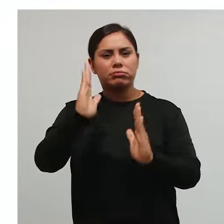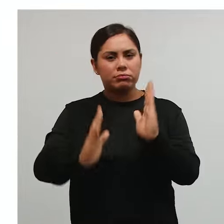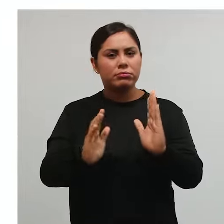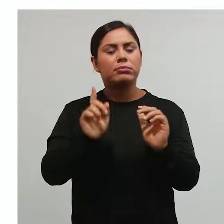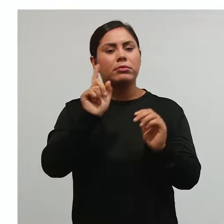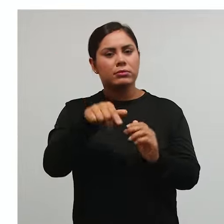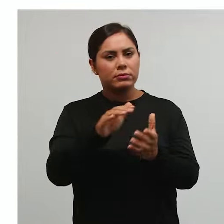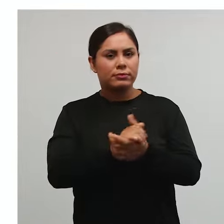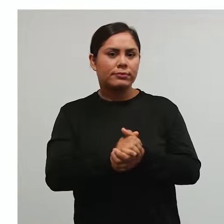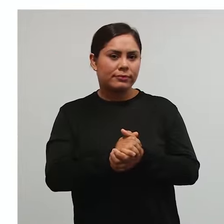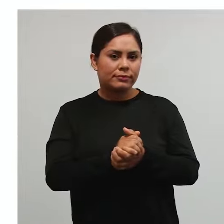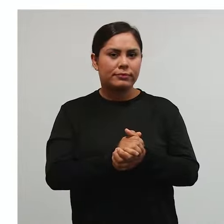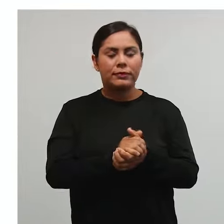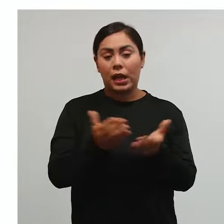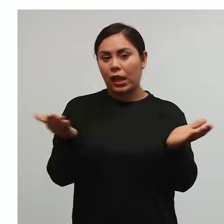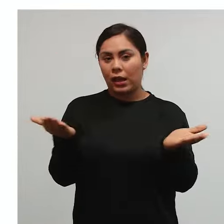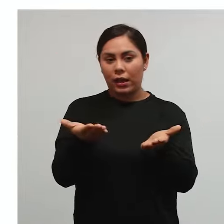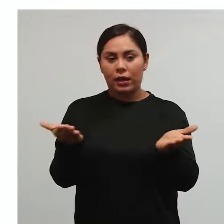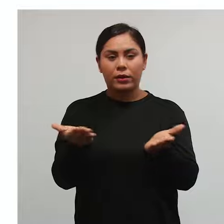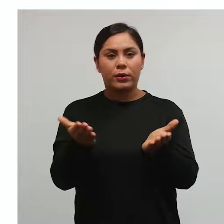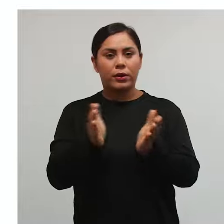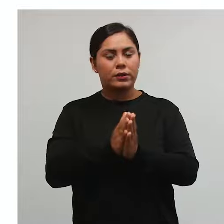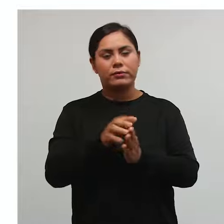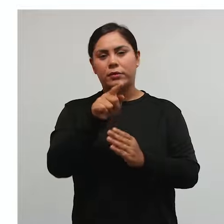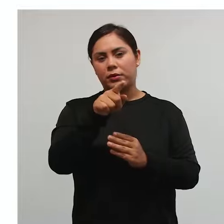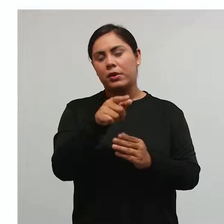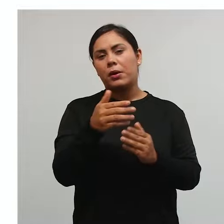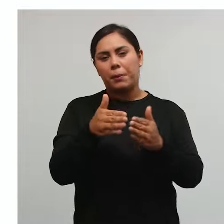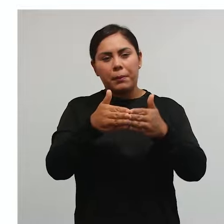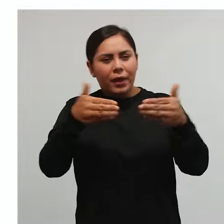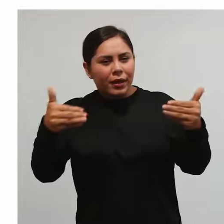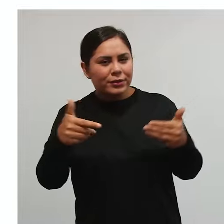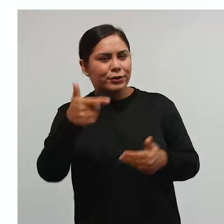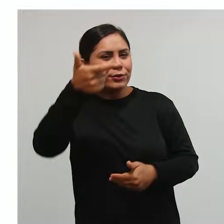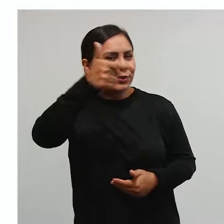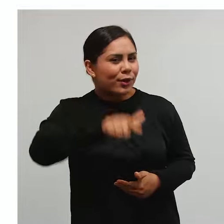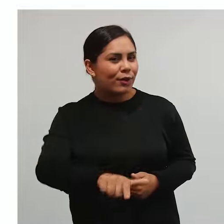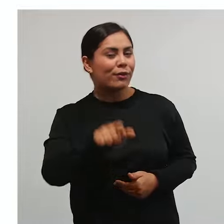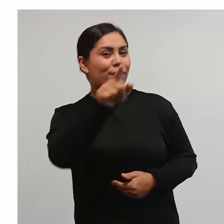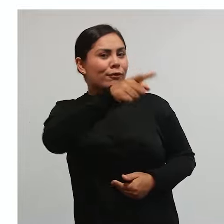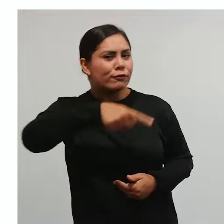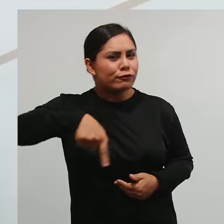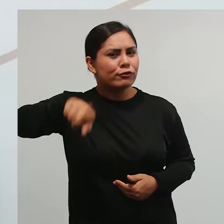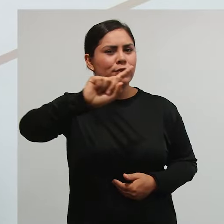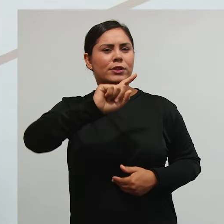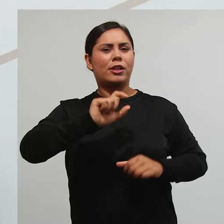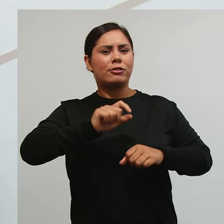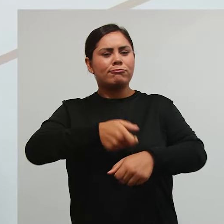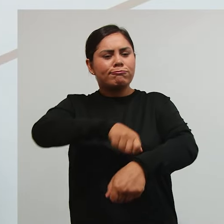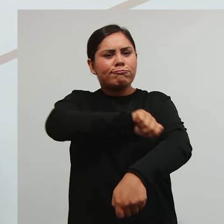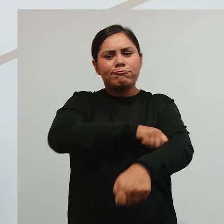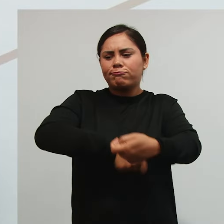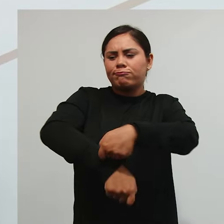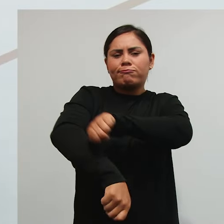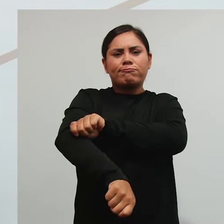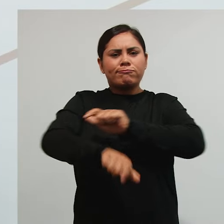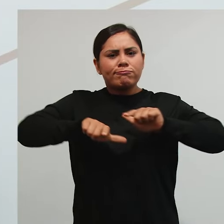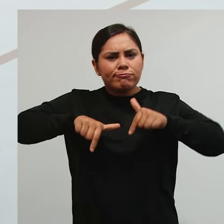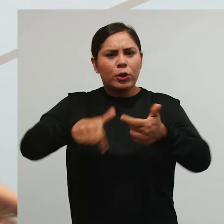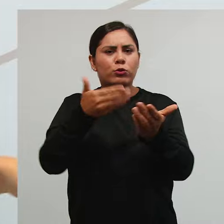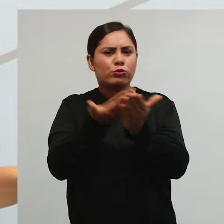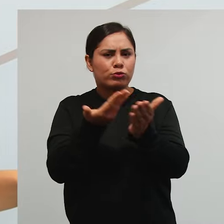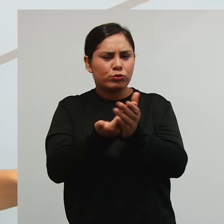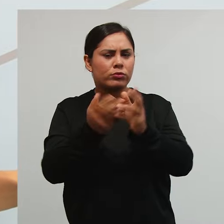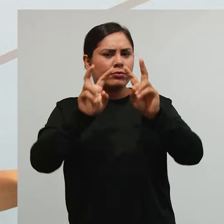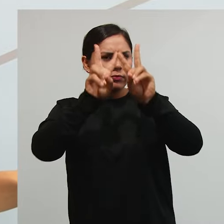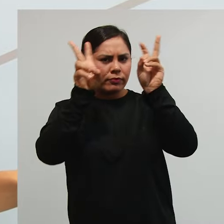é isso pessoal agora eu peço mais uma vez que vocês se debrucem por esse tema é